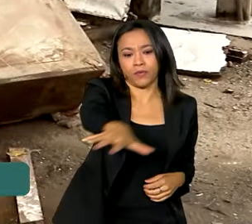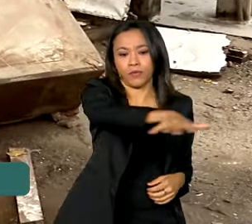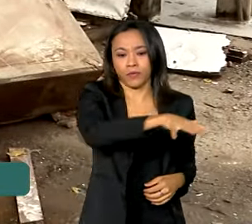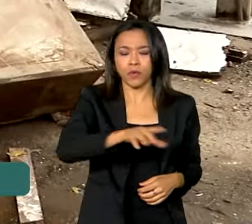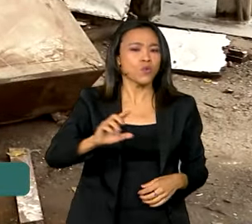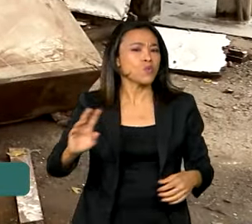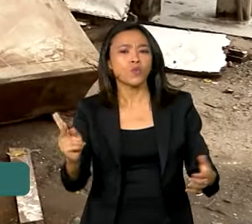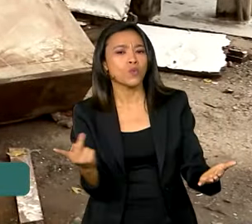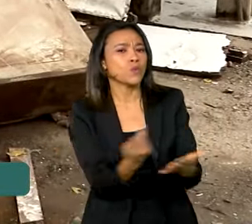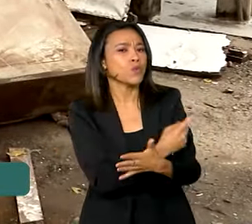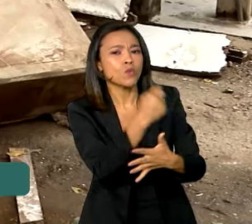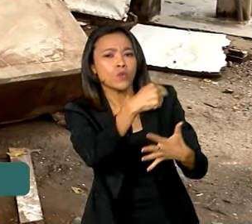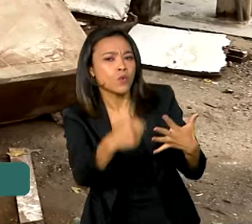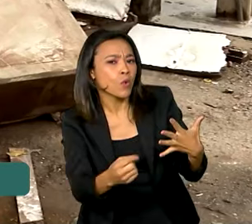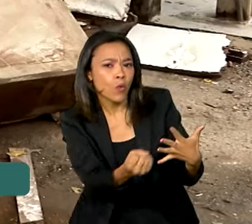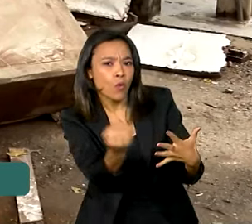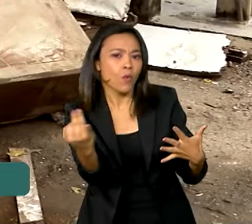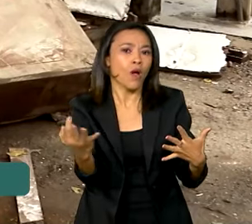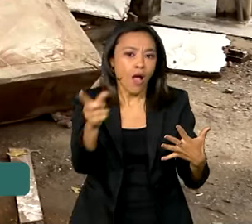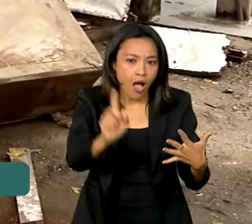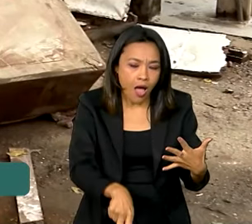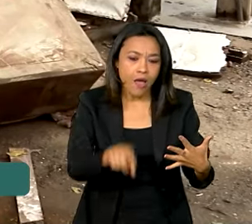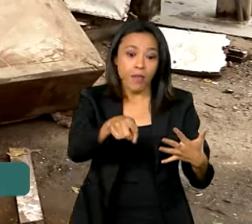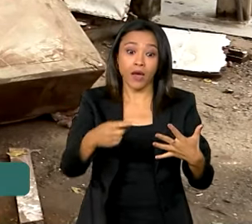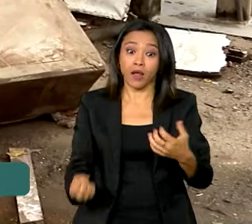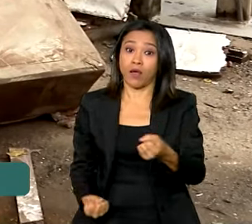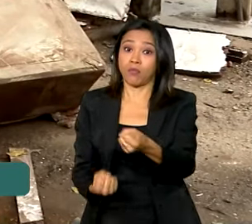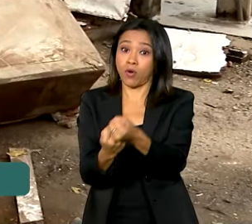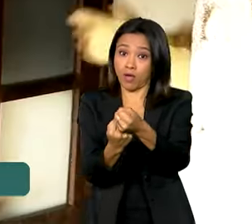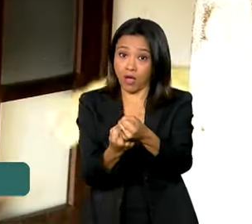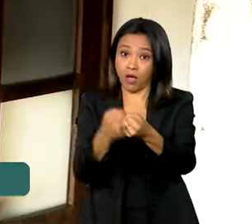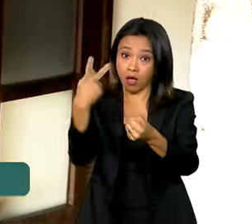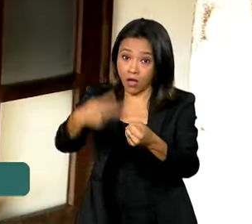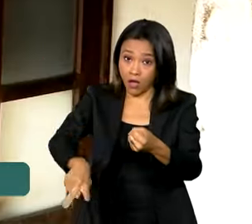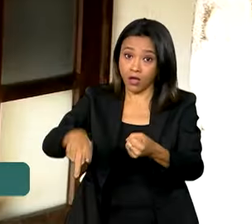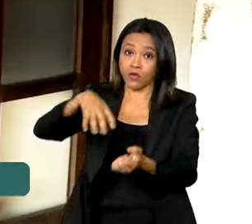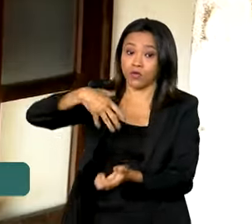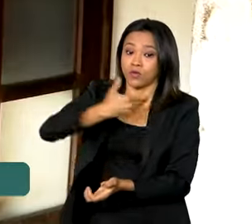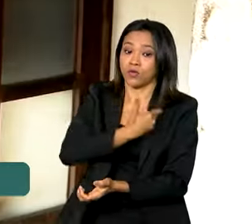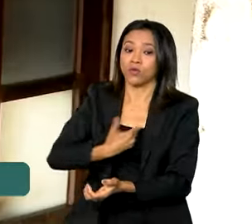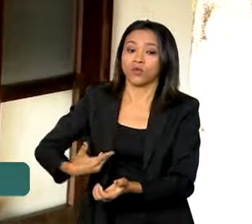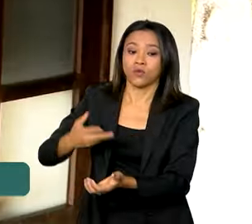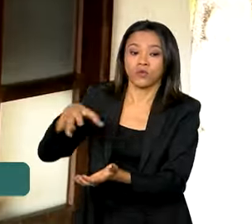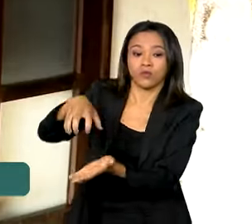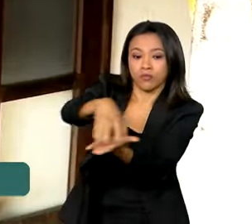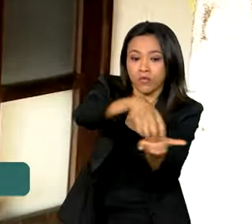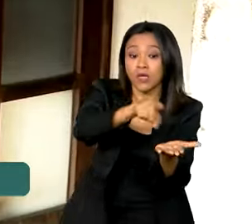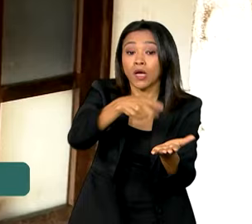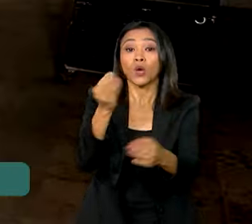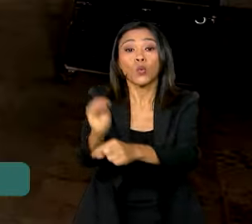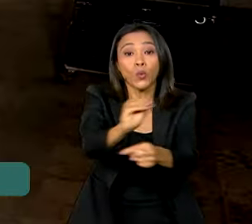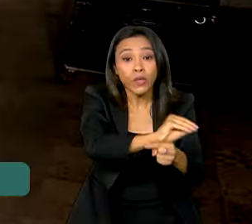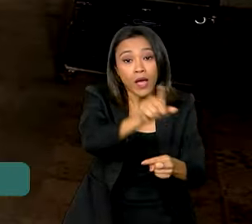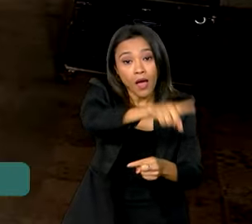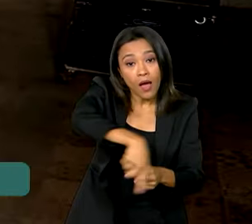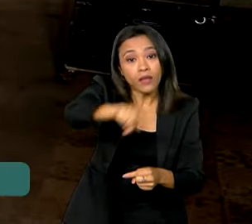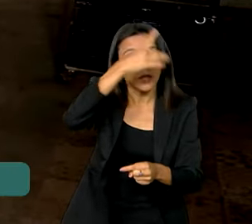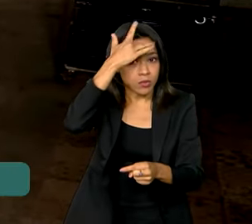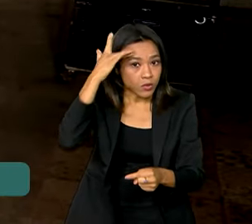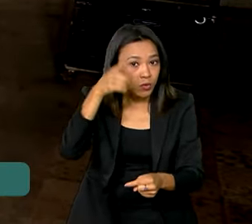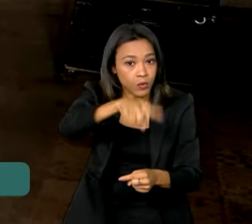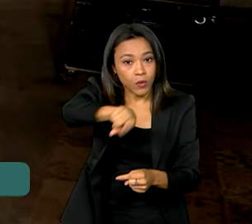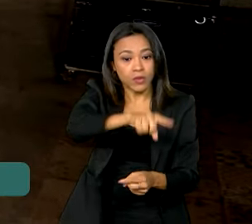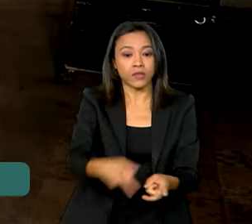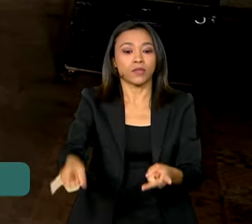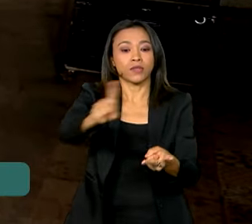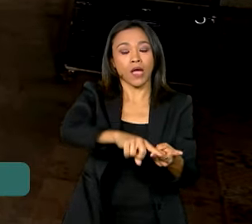incluem medidas institucionais para fortalecer a governança, cuidados com as pessoas afetadas, apoio